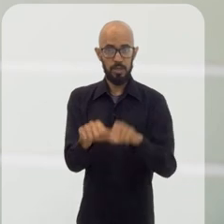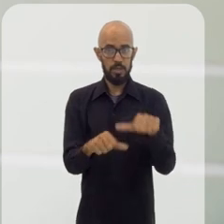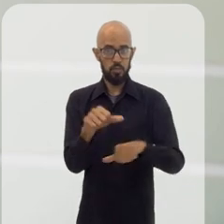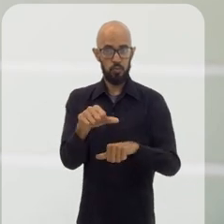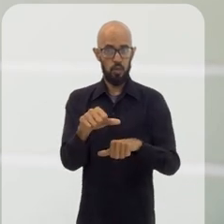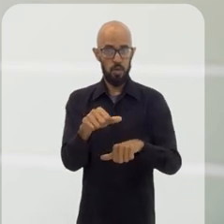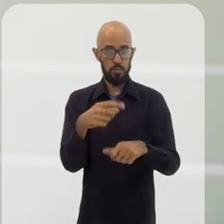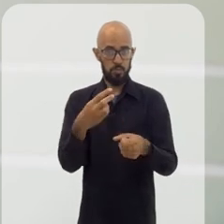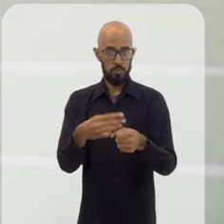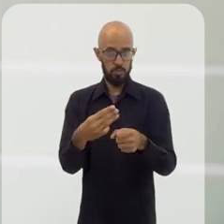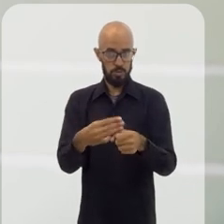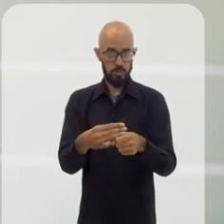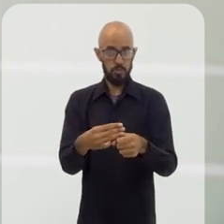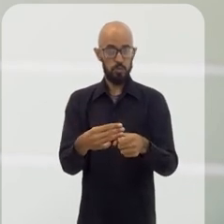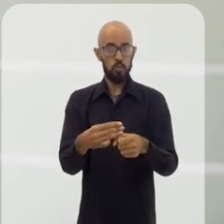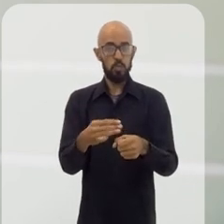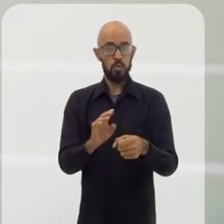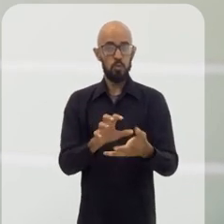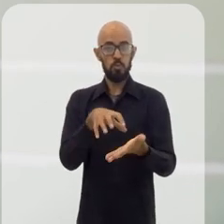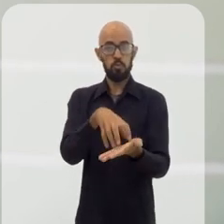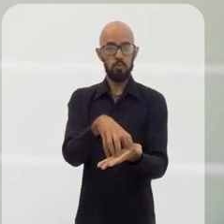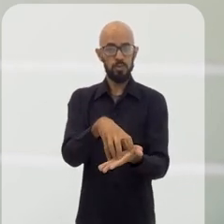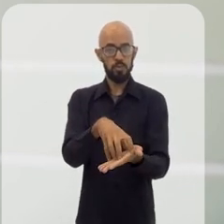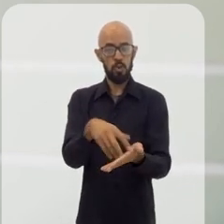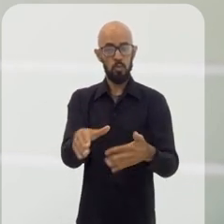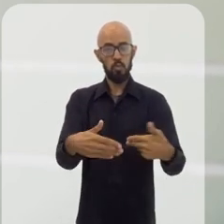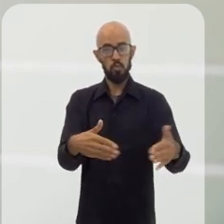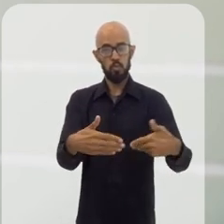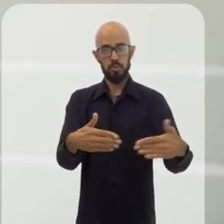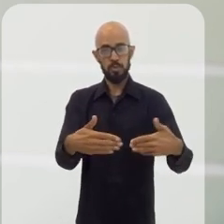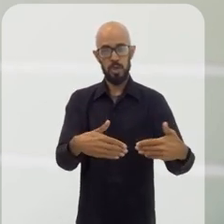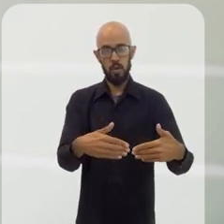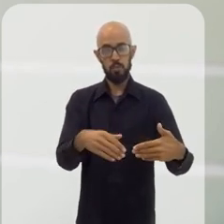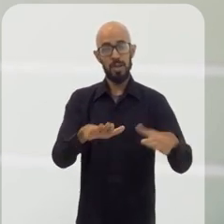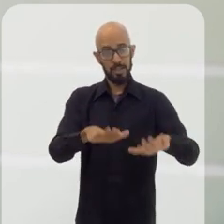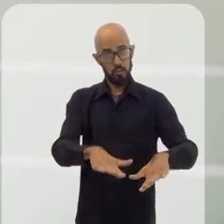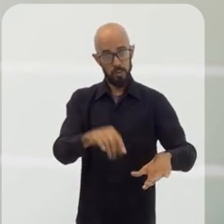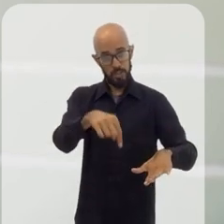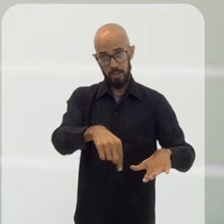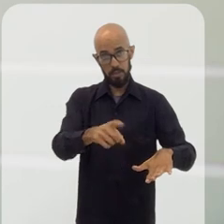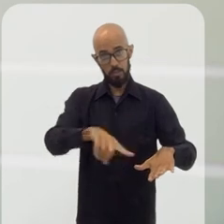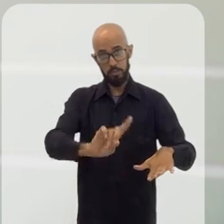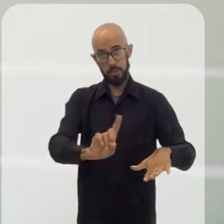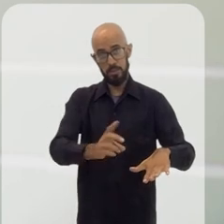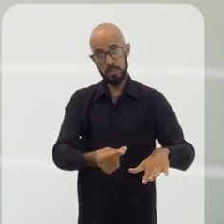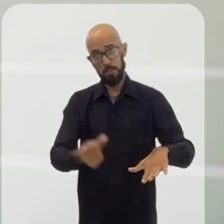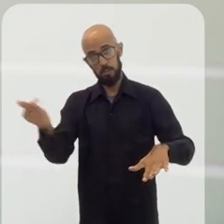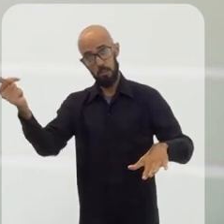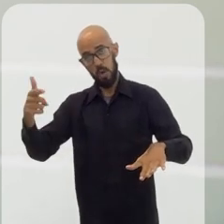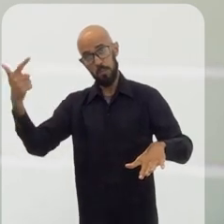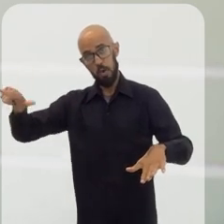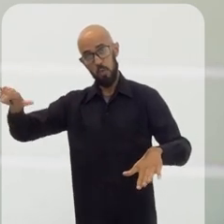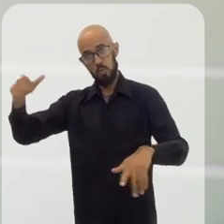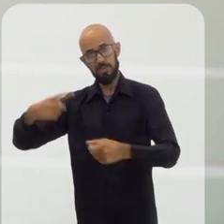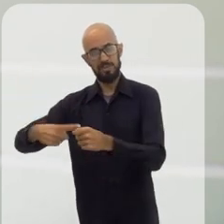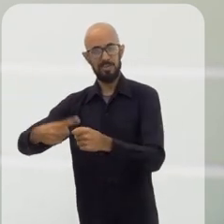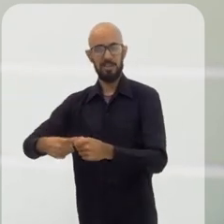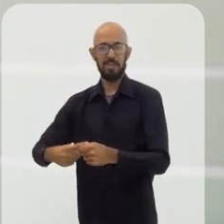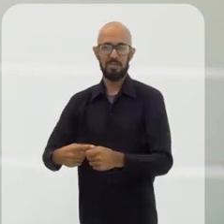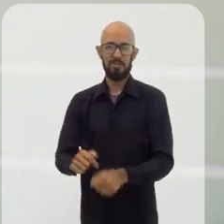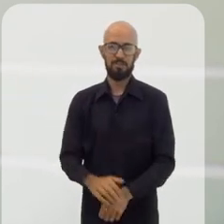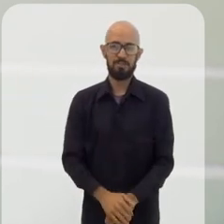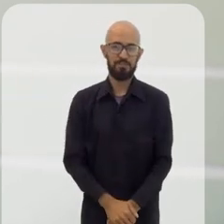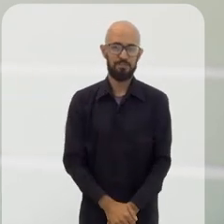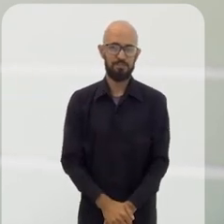para que transforme em Itaperuna um polo industrial, para que esses profissionais fiquem aqui e não precisem deixar o nosso